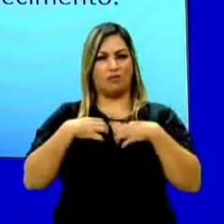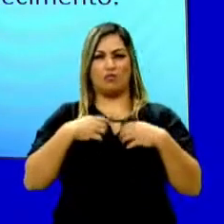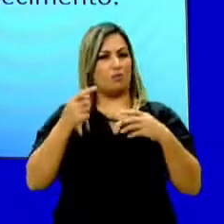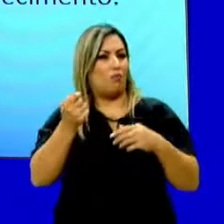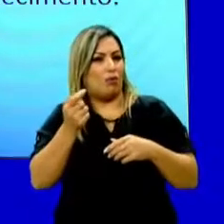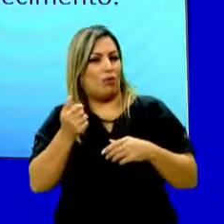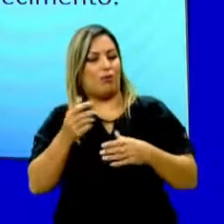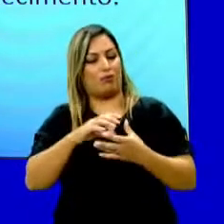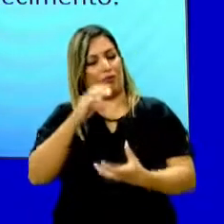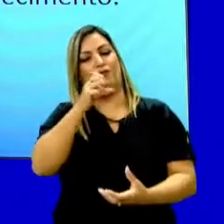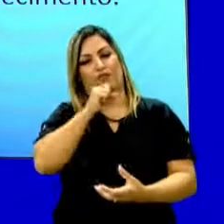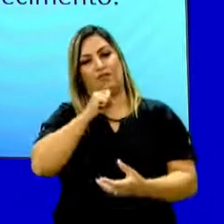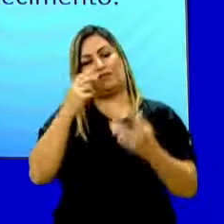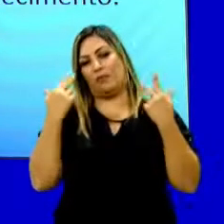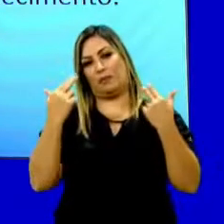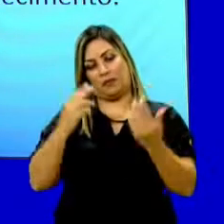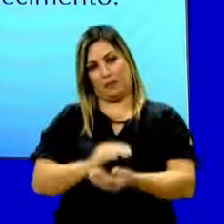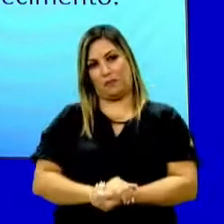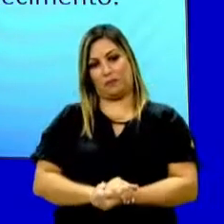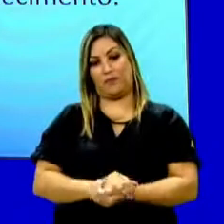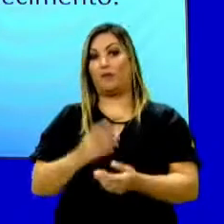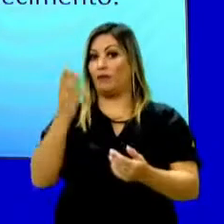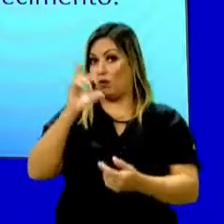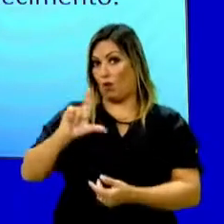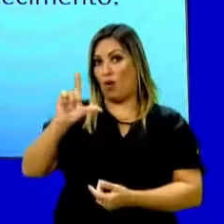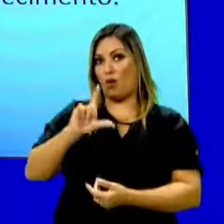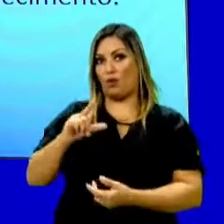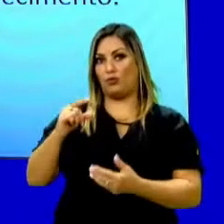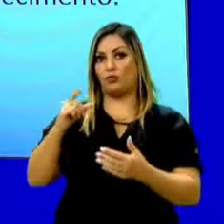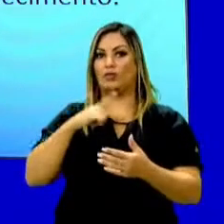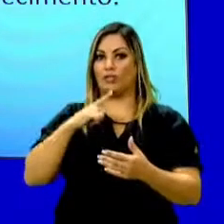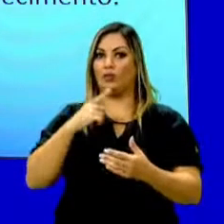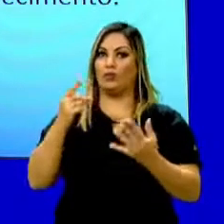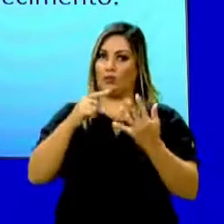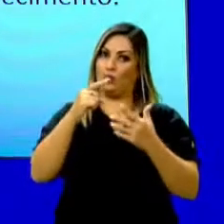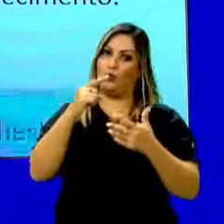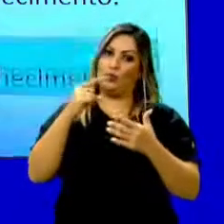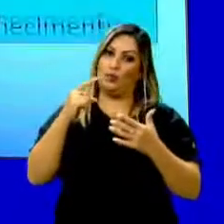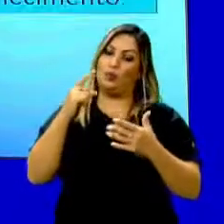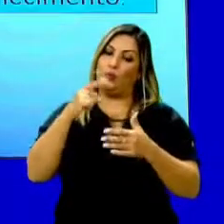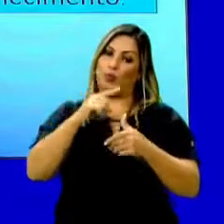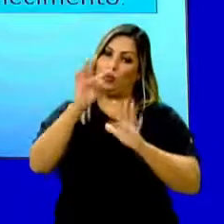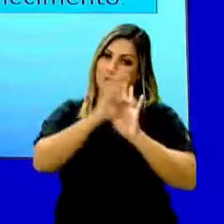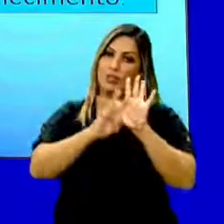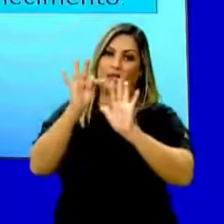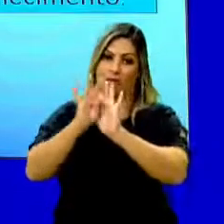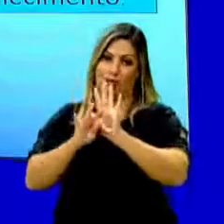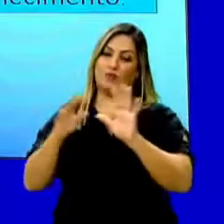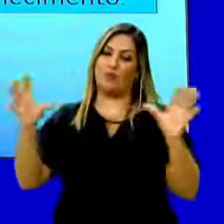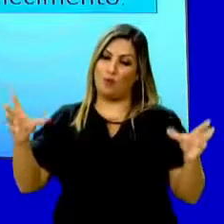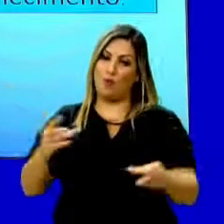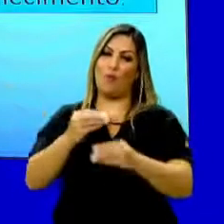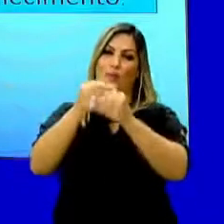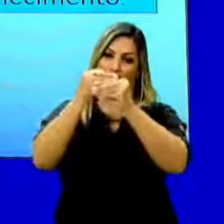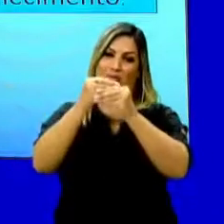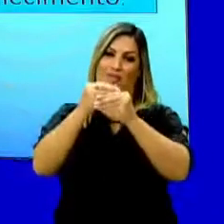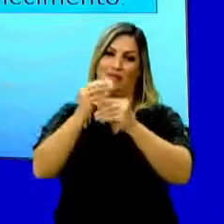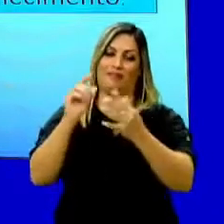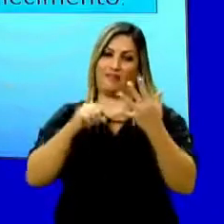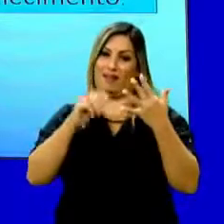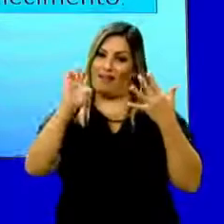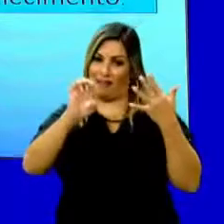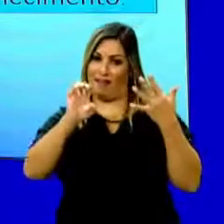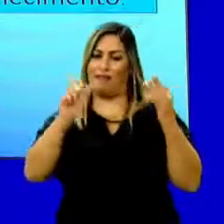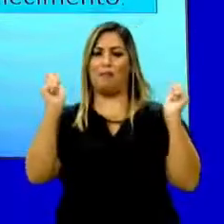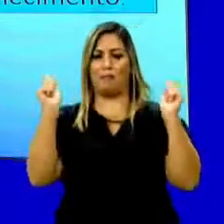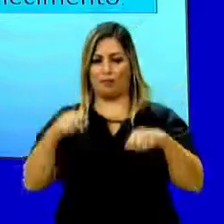o envelhecimento. Evidentemente que esses dois textos, eles são complementares. Eles mostram que